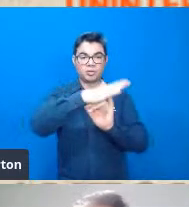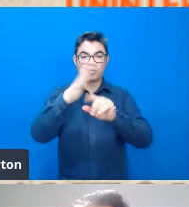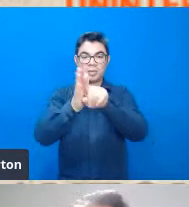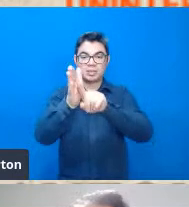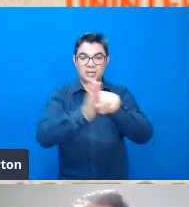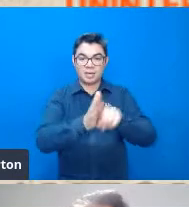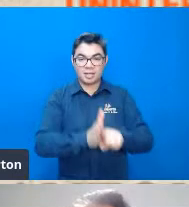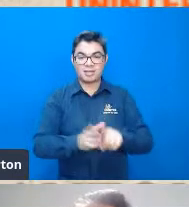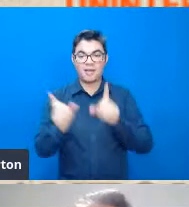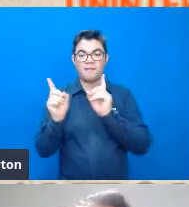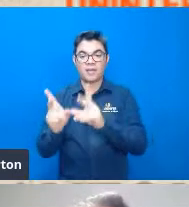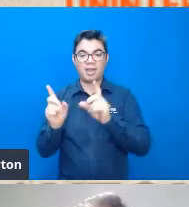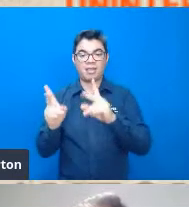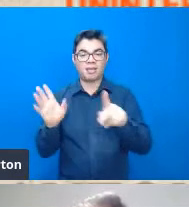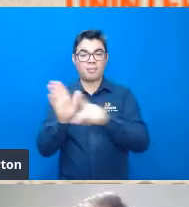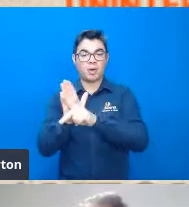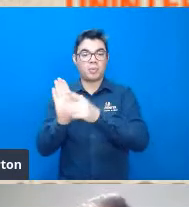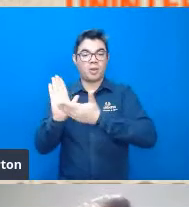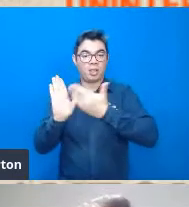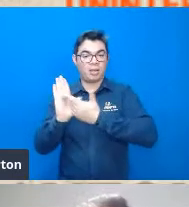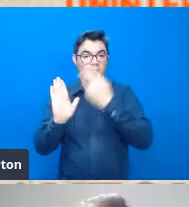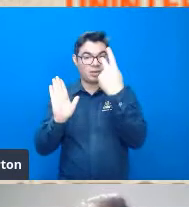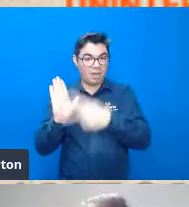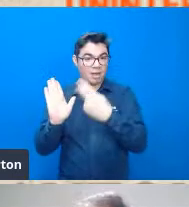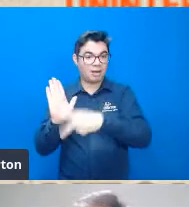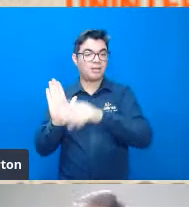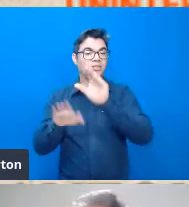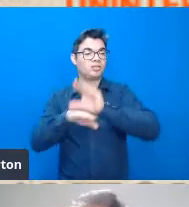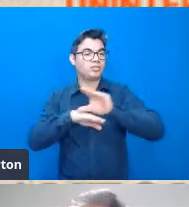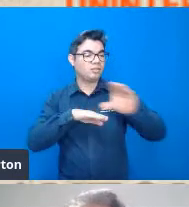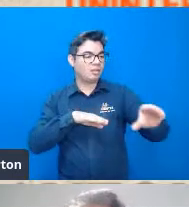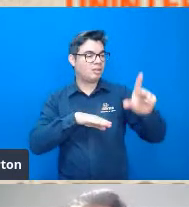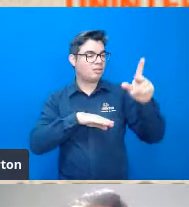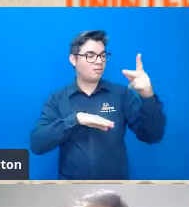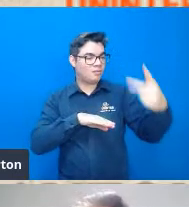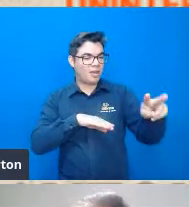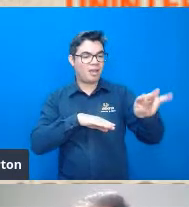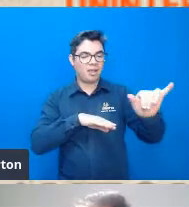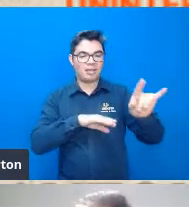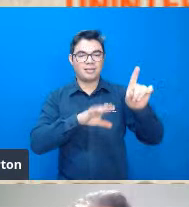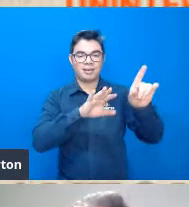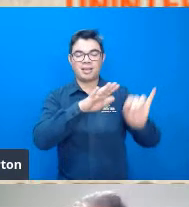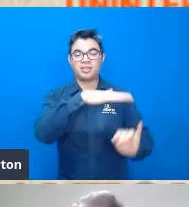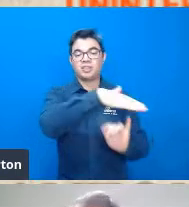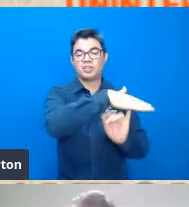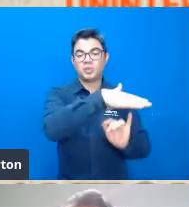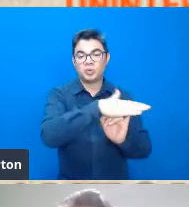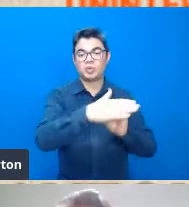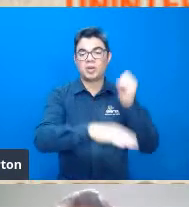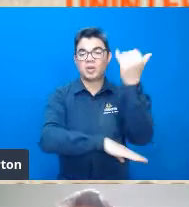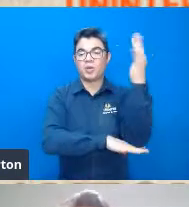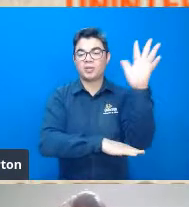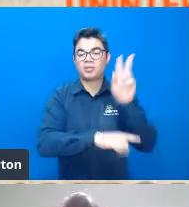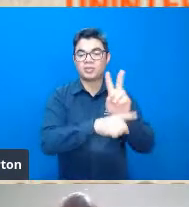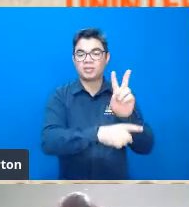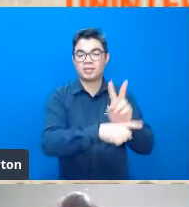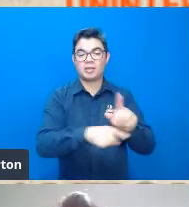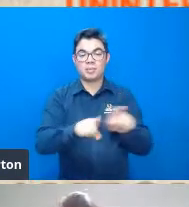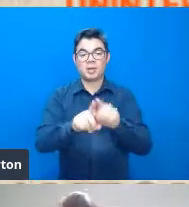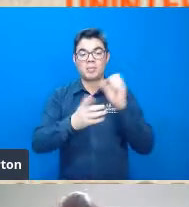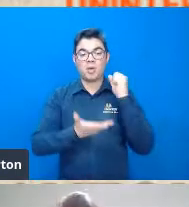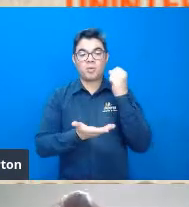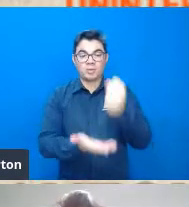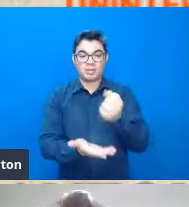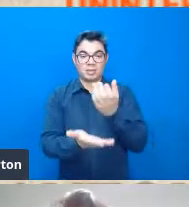focam na conservação com base ecológica e também para bolsas de estudo que